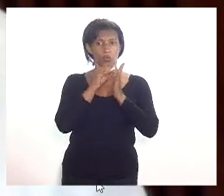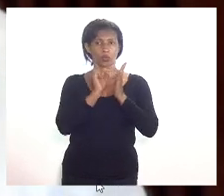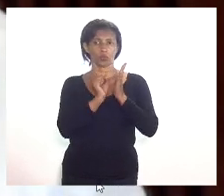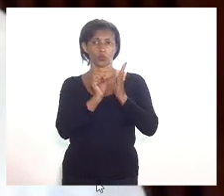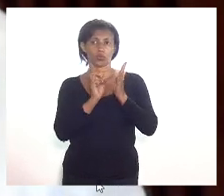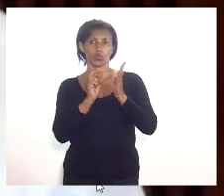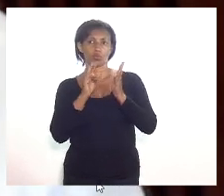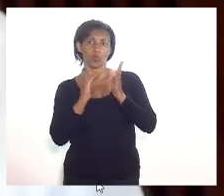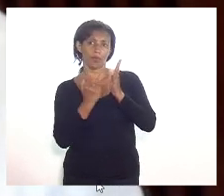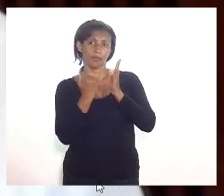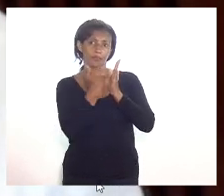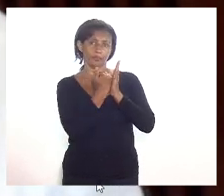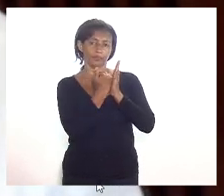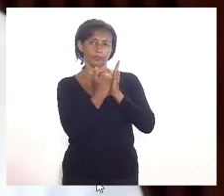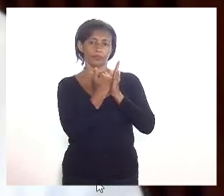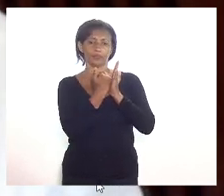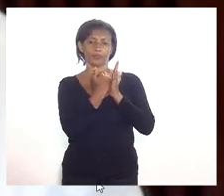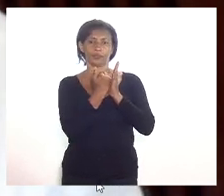era